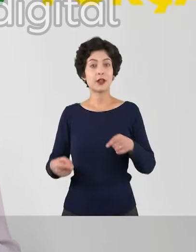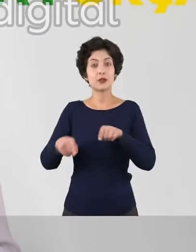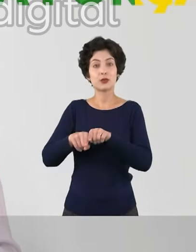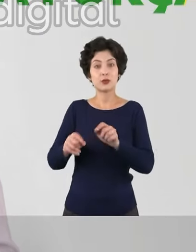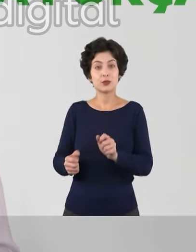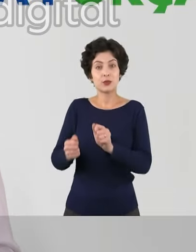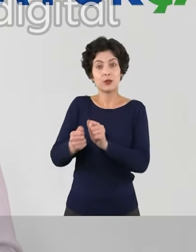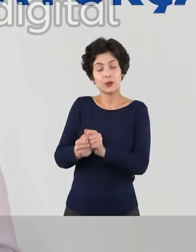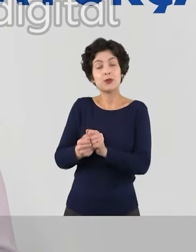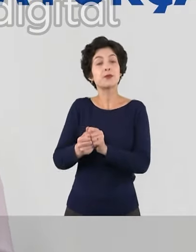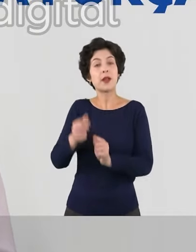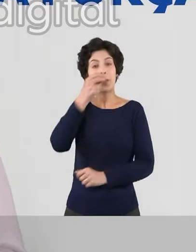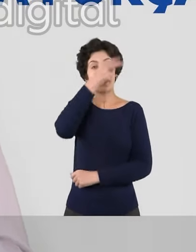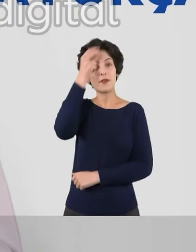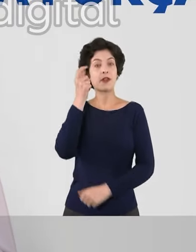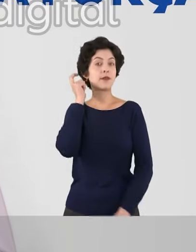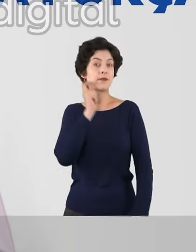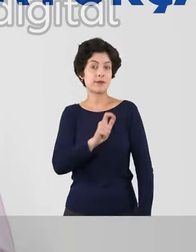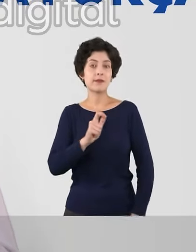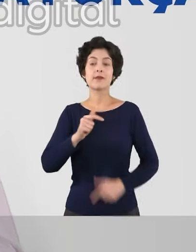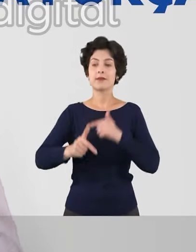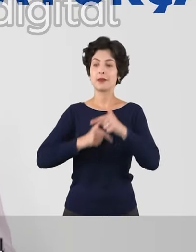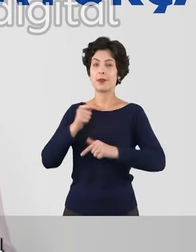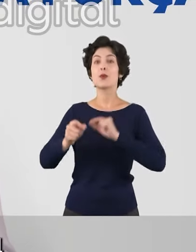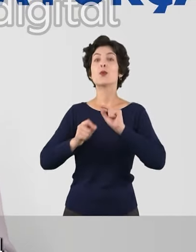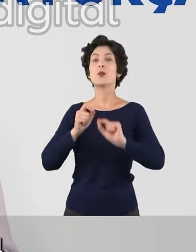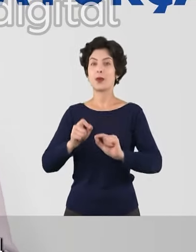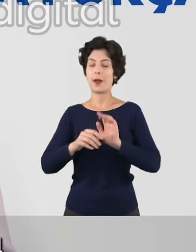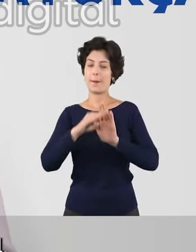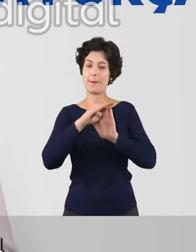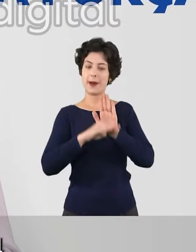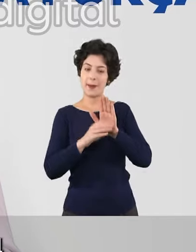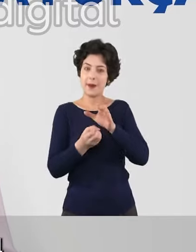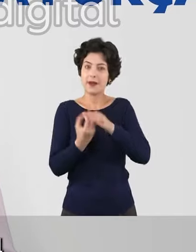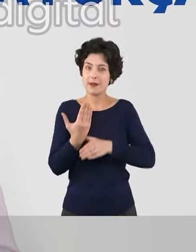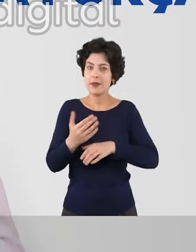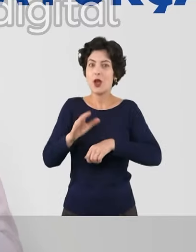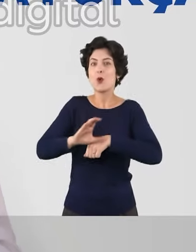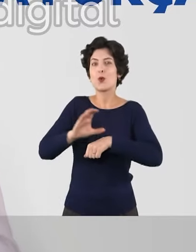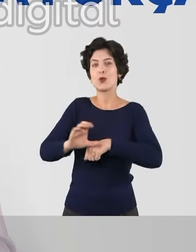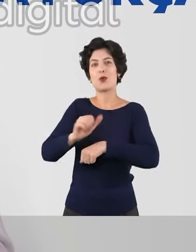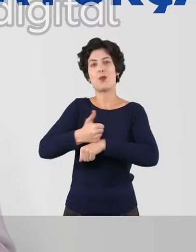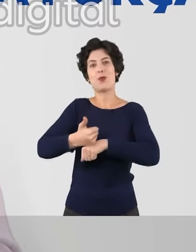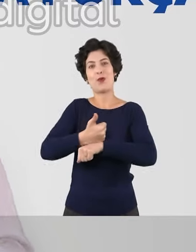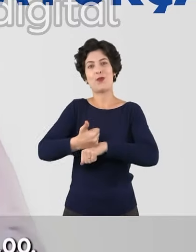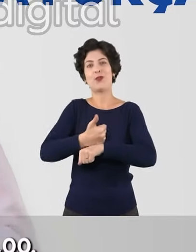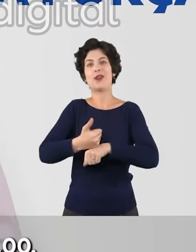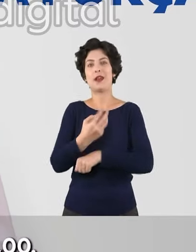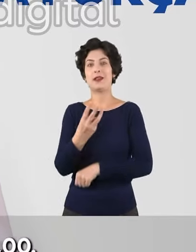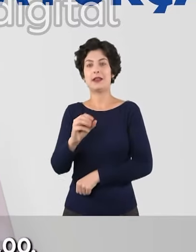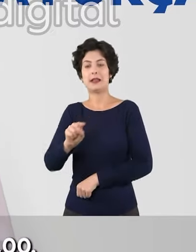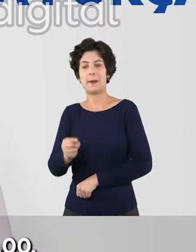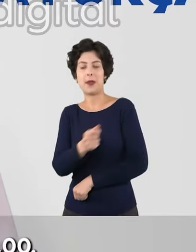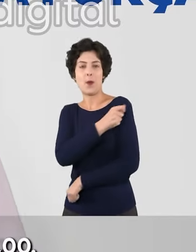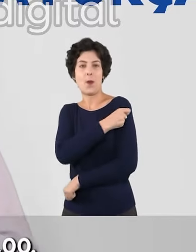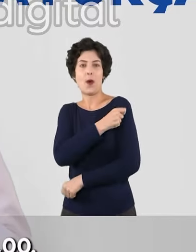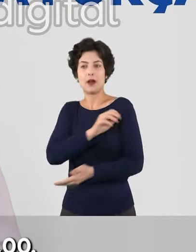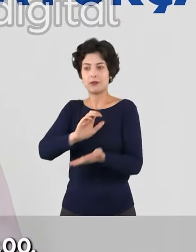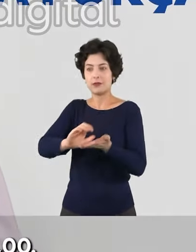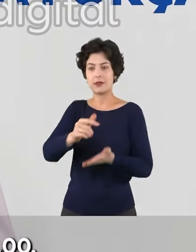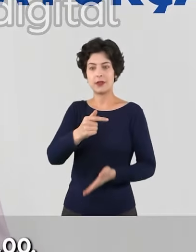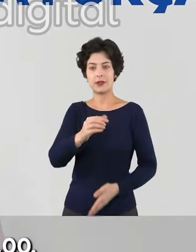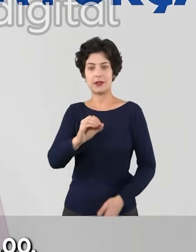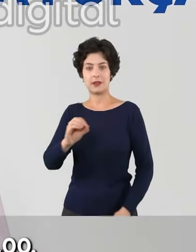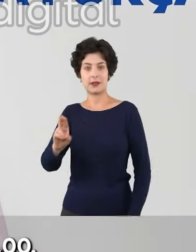Junto com o prefeito Ricardo Nunes, estamos realizando o maior programa de qualificação profissional da história de São Paulo. Para 30 mil alunos que